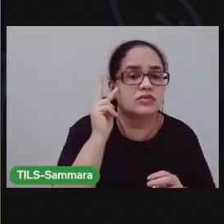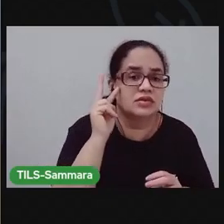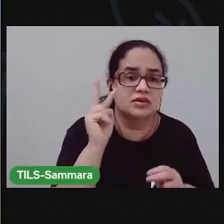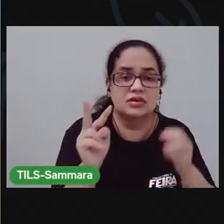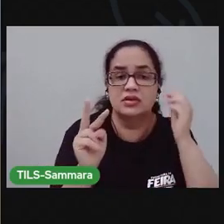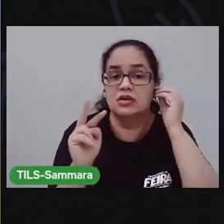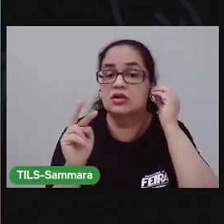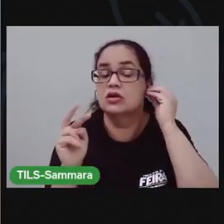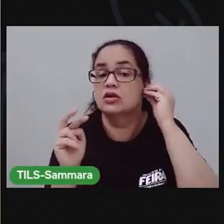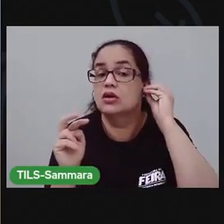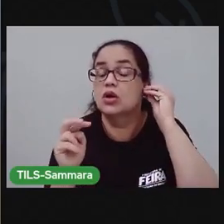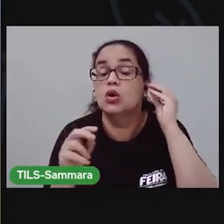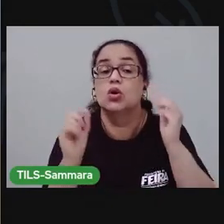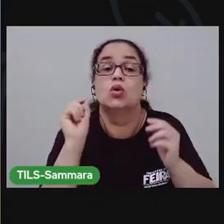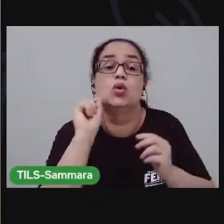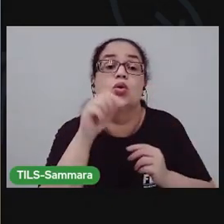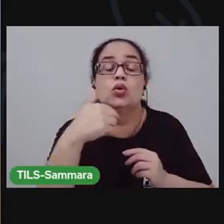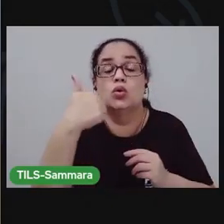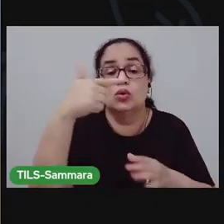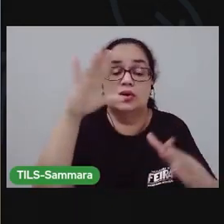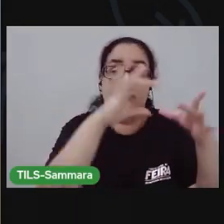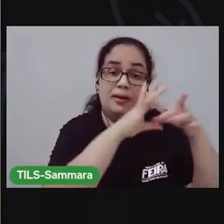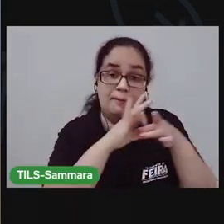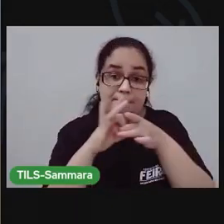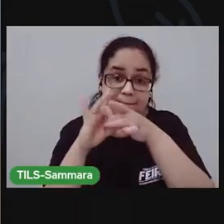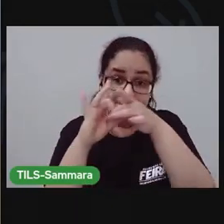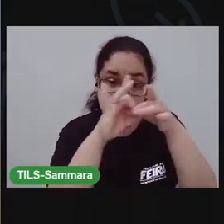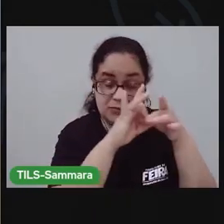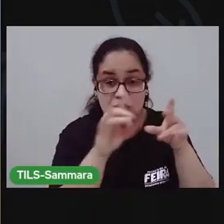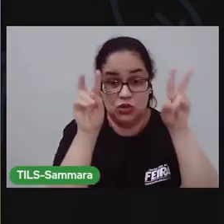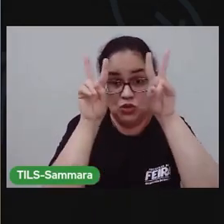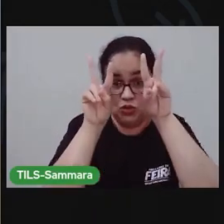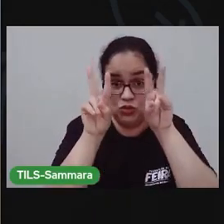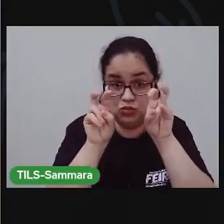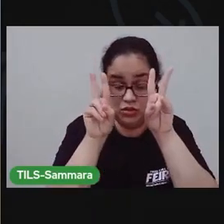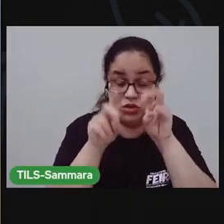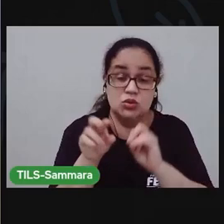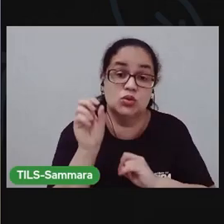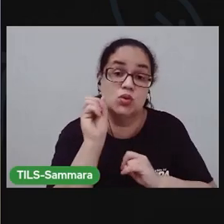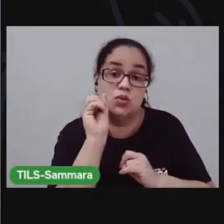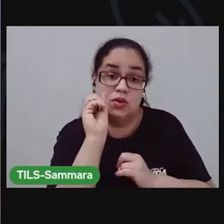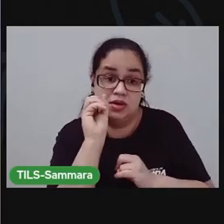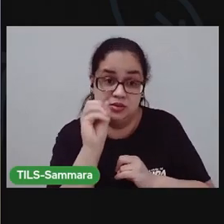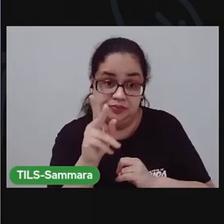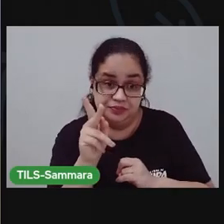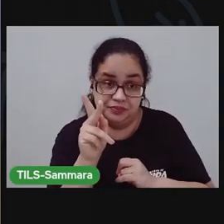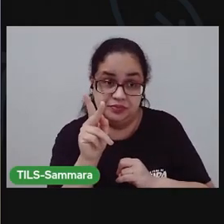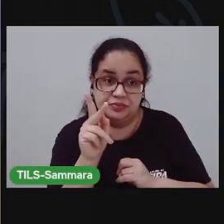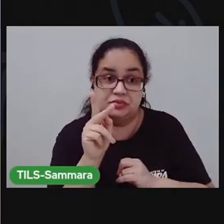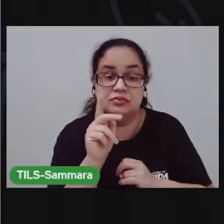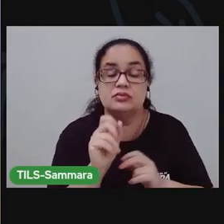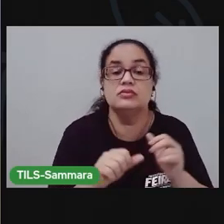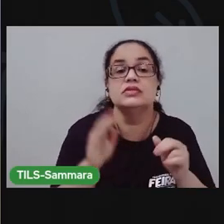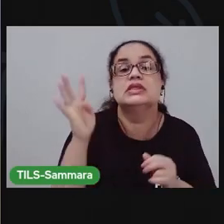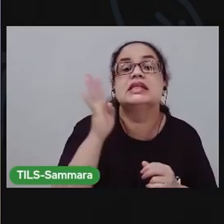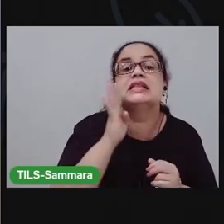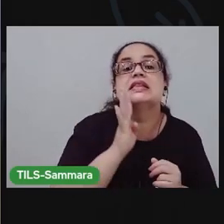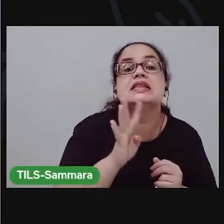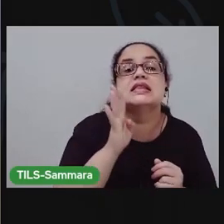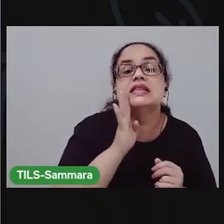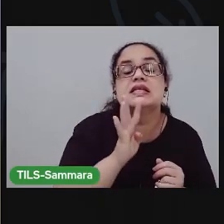ver outros elementos relacionados a esse assunto, tá? Vou ser muito divertido